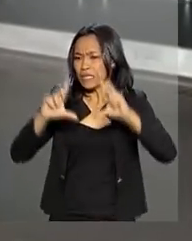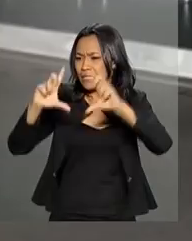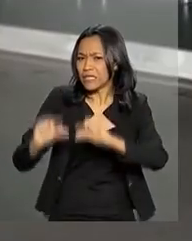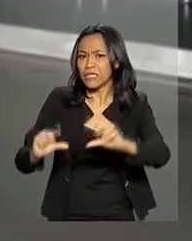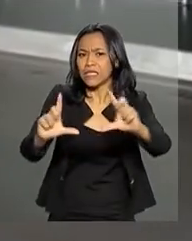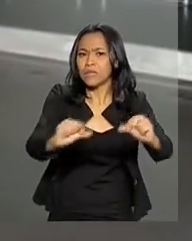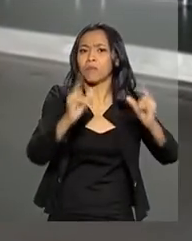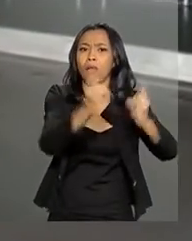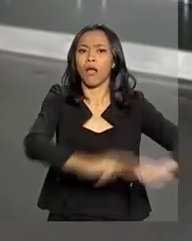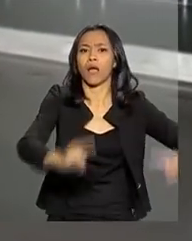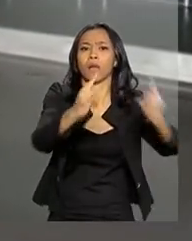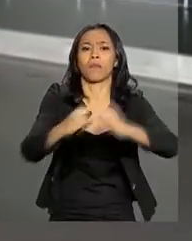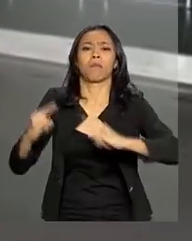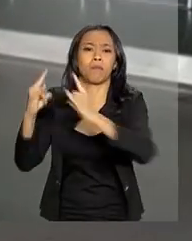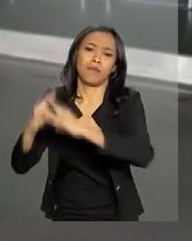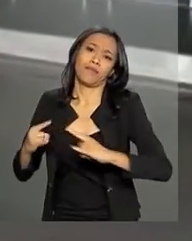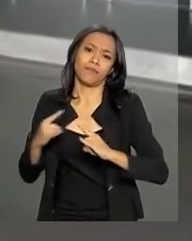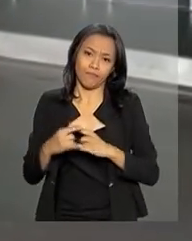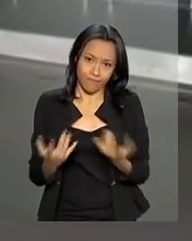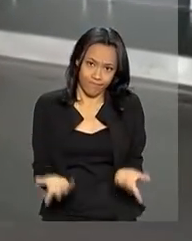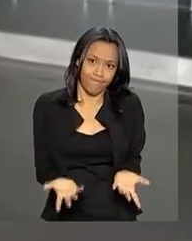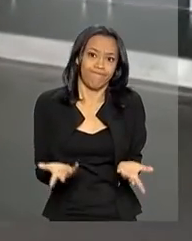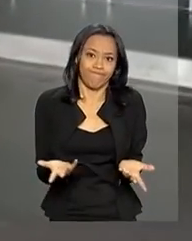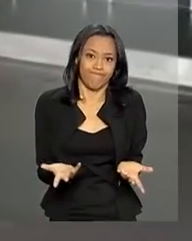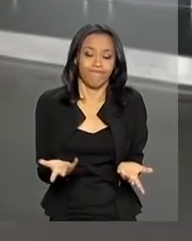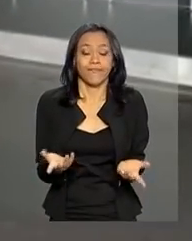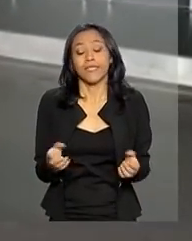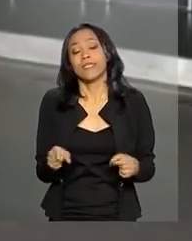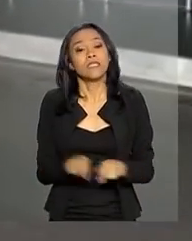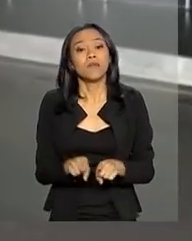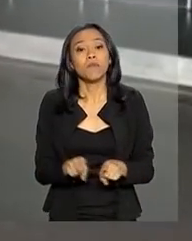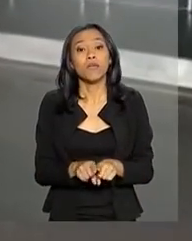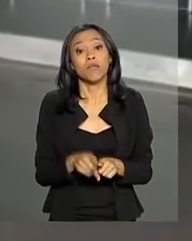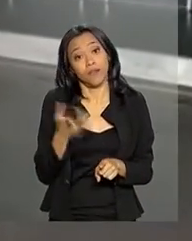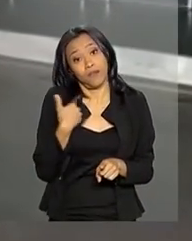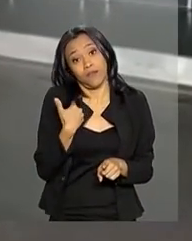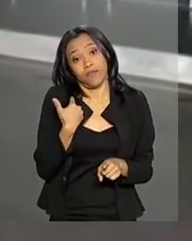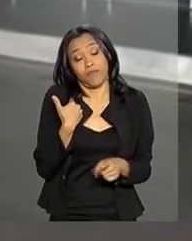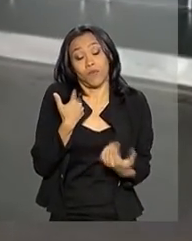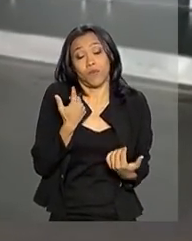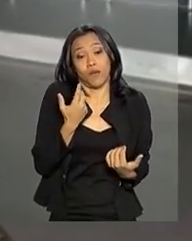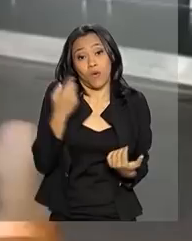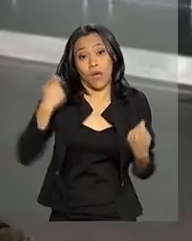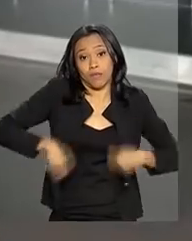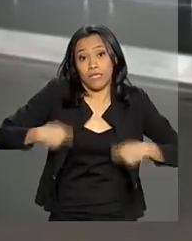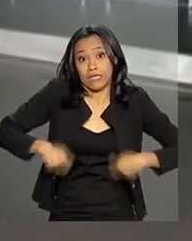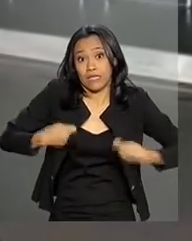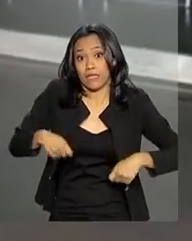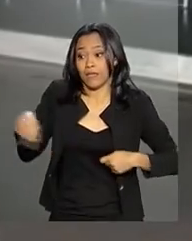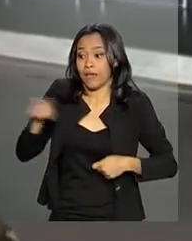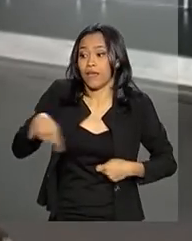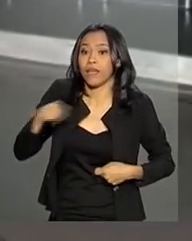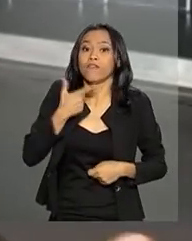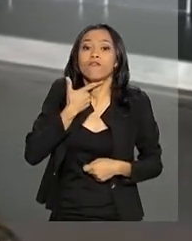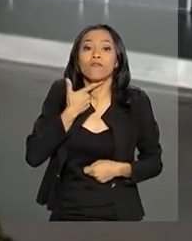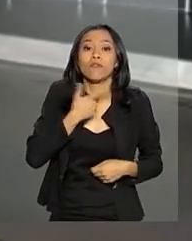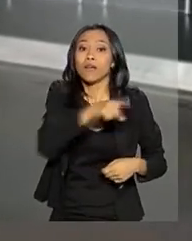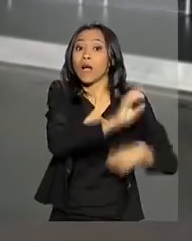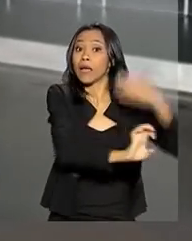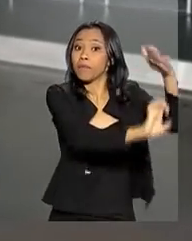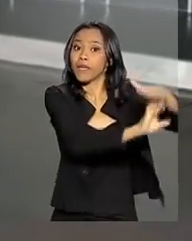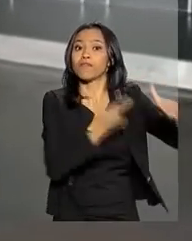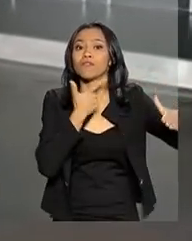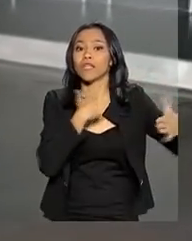entidades que teriam que recebê-los lá. E, além disso, une o útil ao agradável, que é a vontade do empregador em